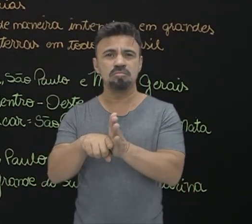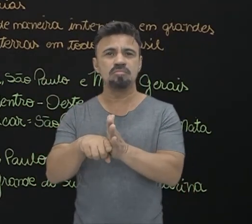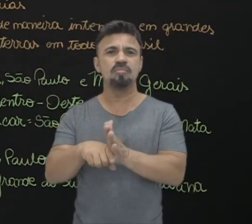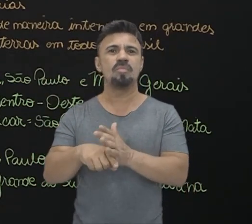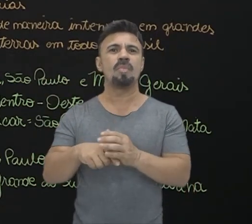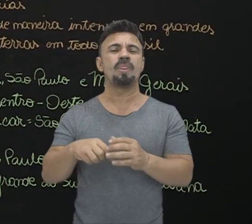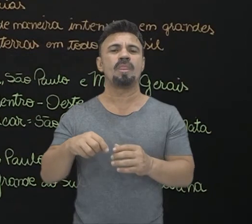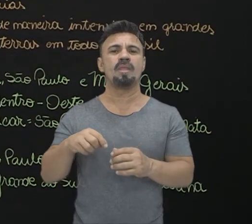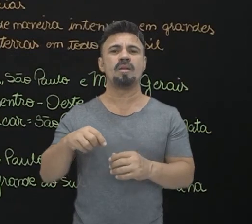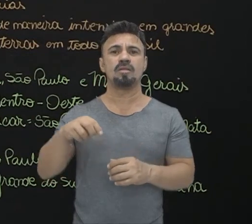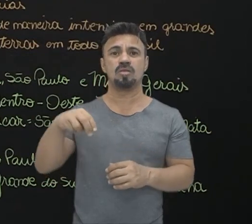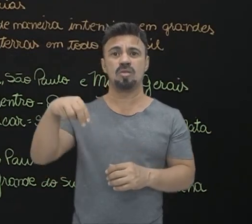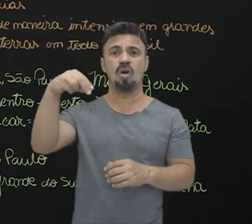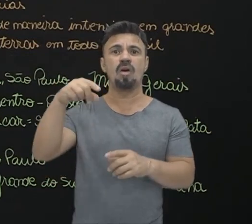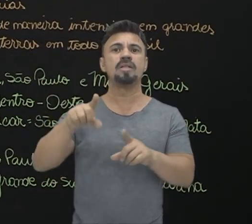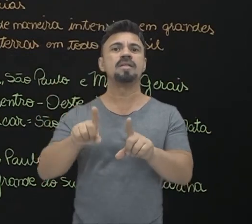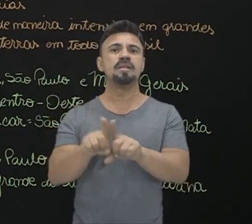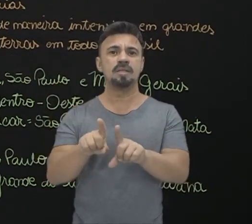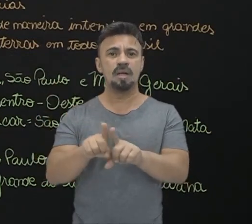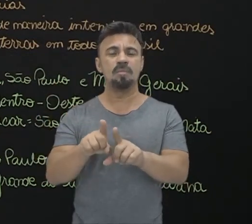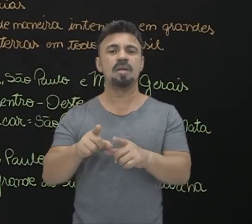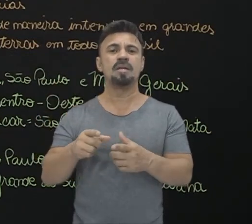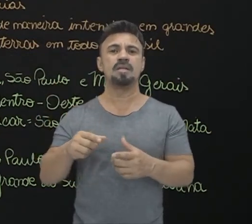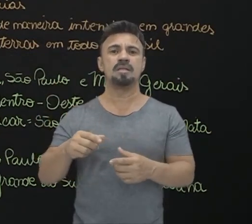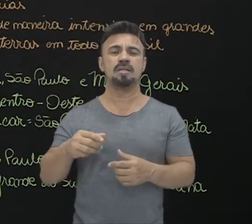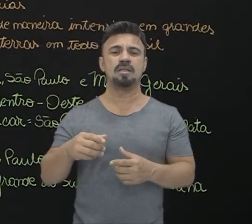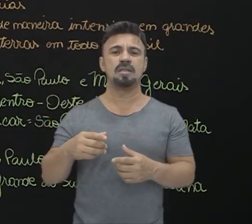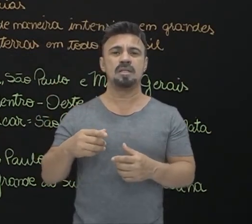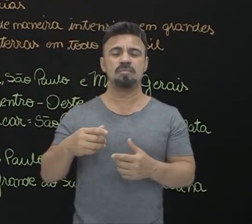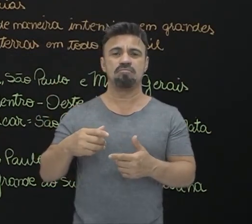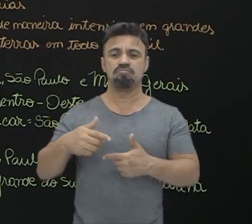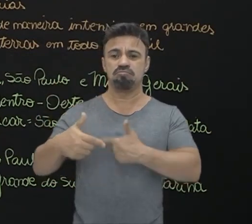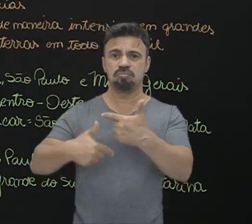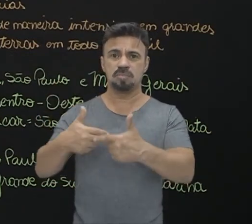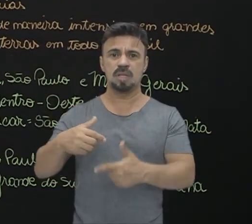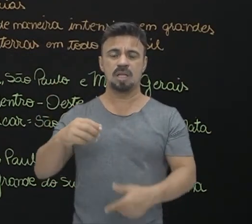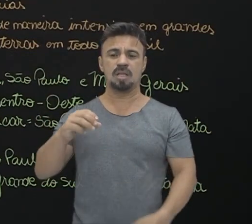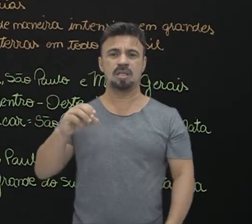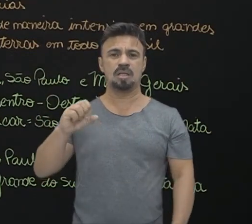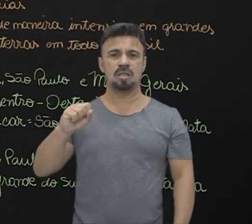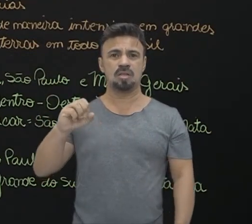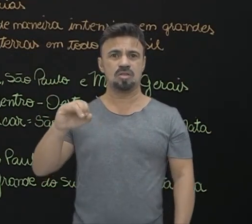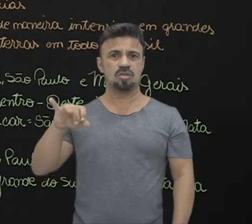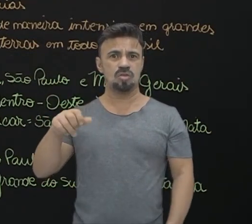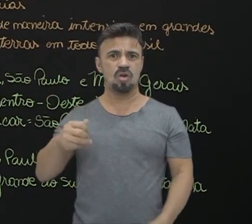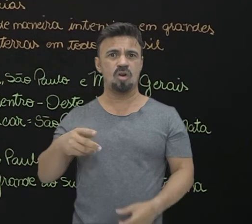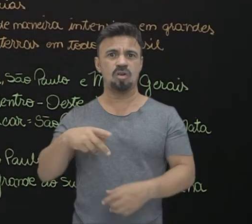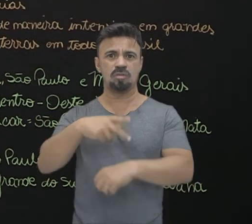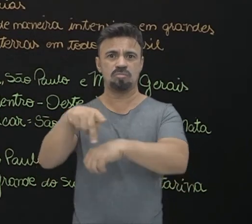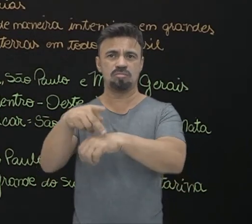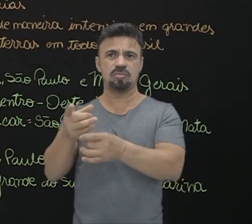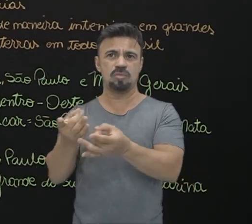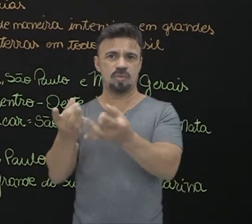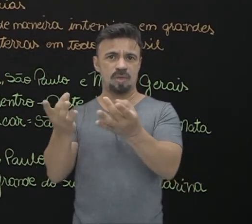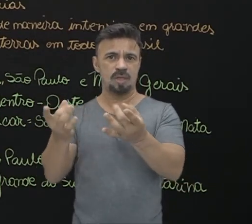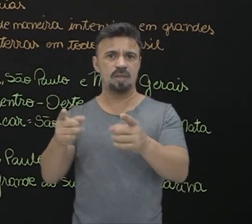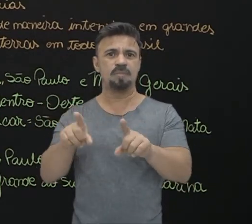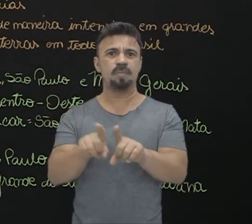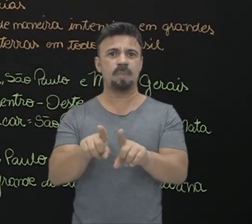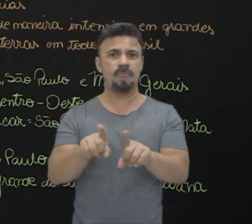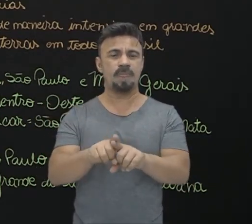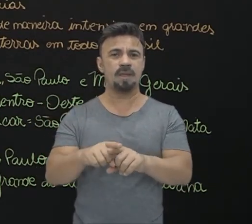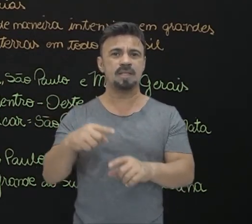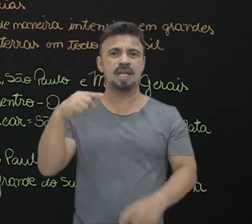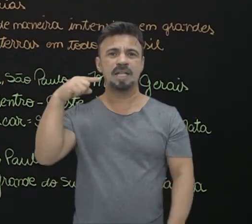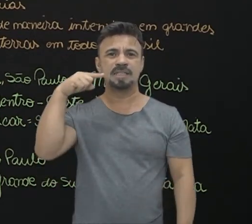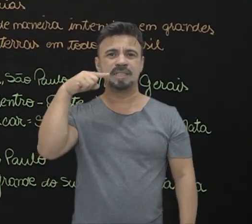norte, importante lembrar, mas também já bastante explorado na parte de soja para a exportação. Nós vamos ter também a